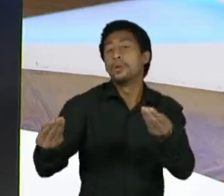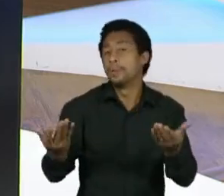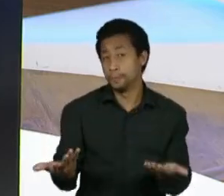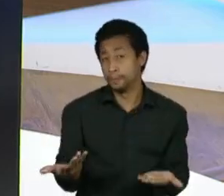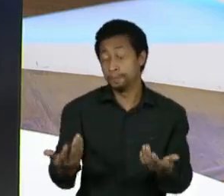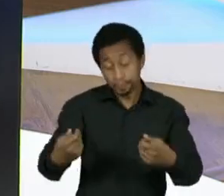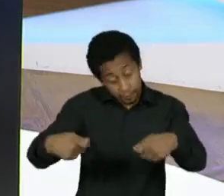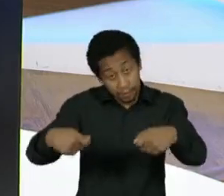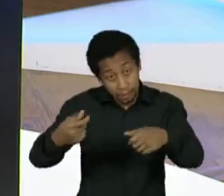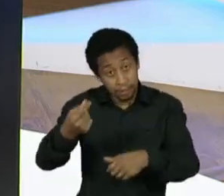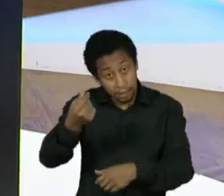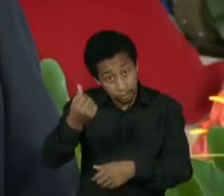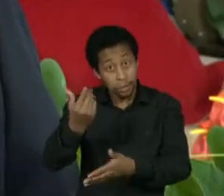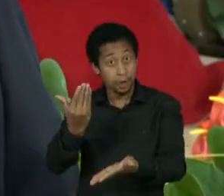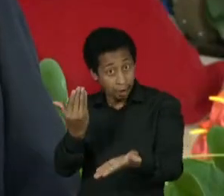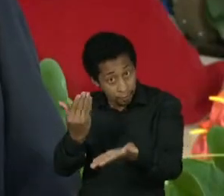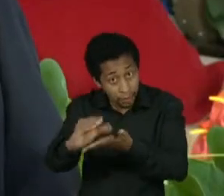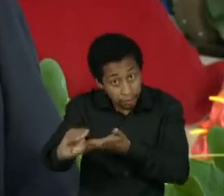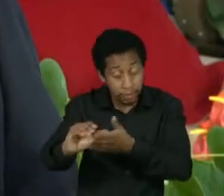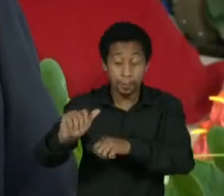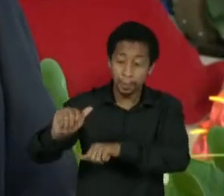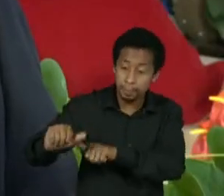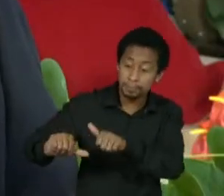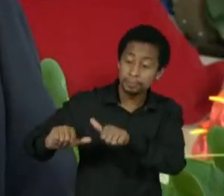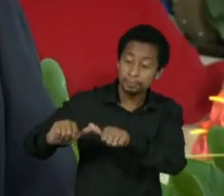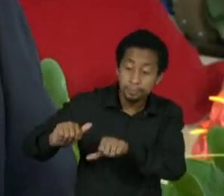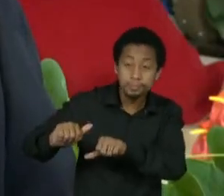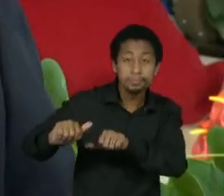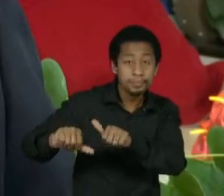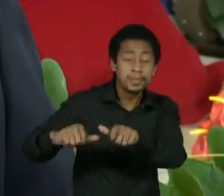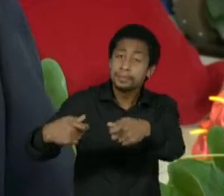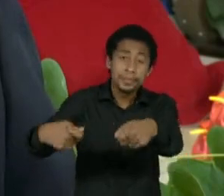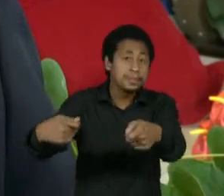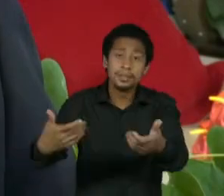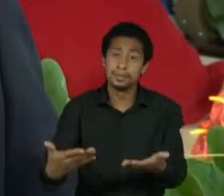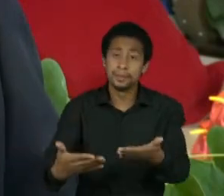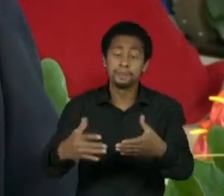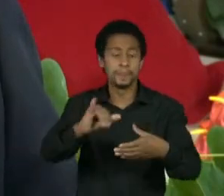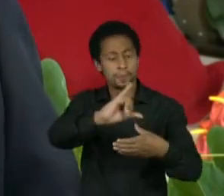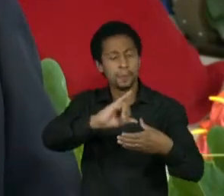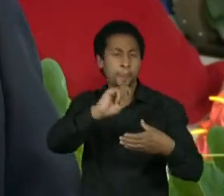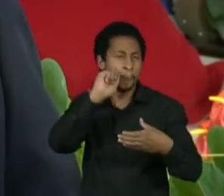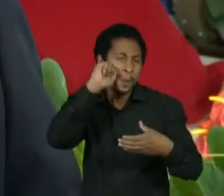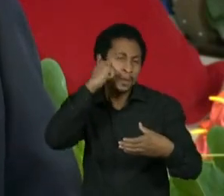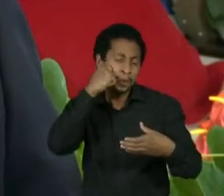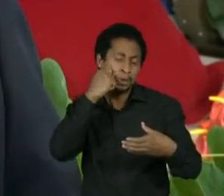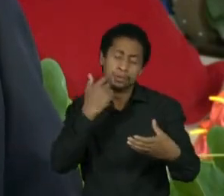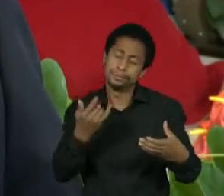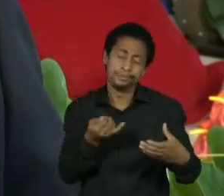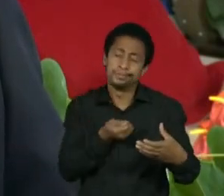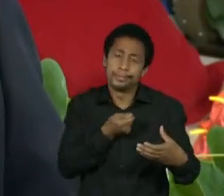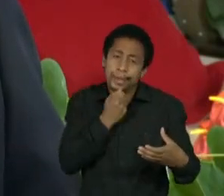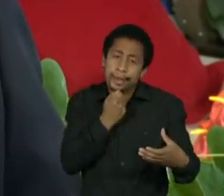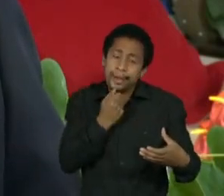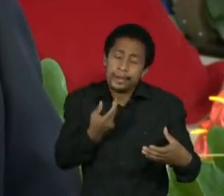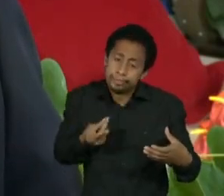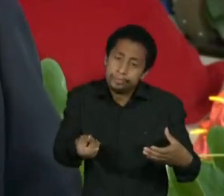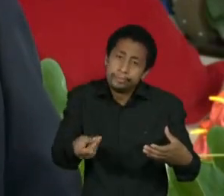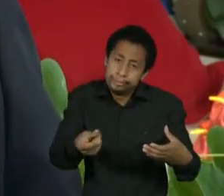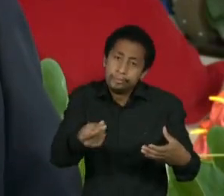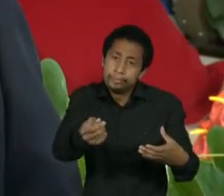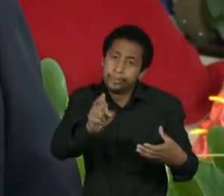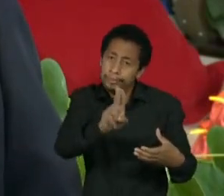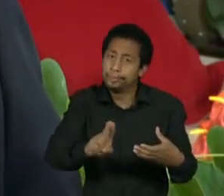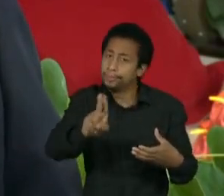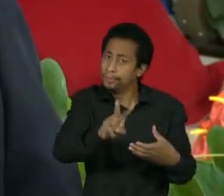Então, o petróleo ainda tem uma vida. O ideal é, como nós estávamos fazendo na Petrobras, procurando limpar ao